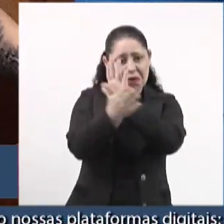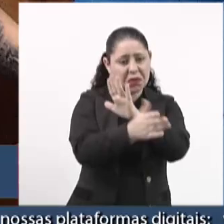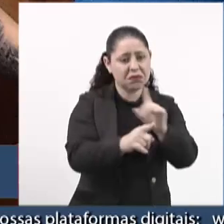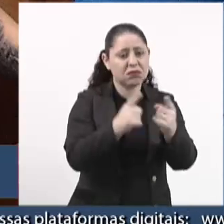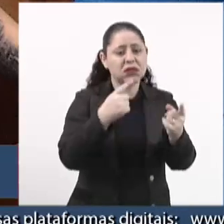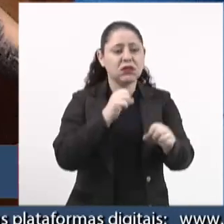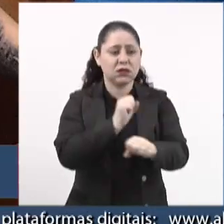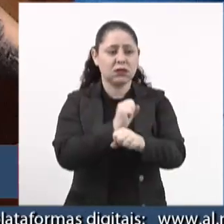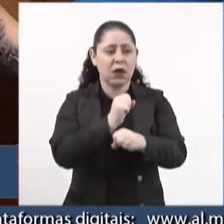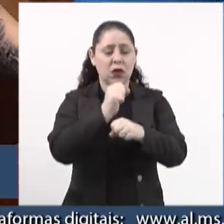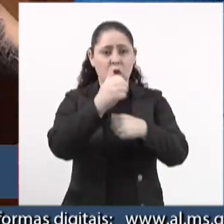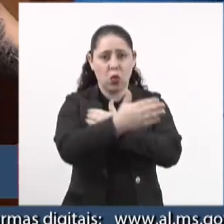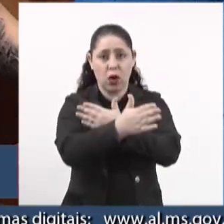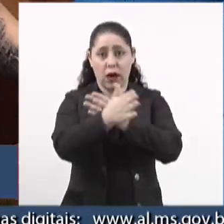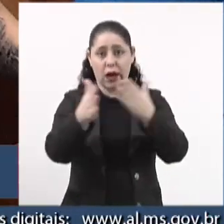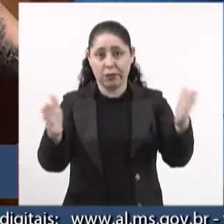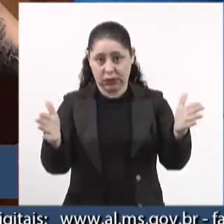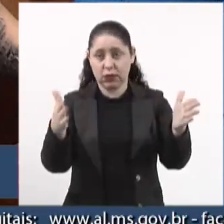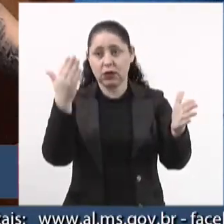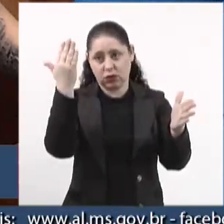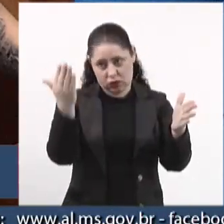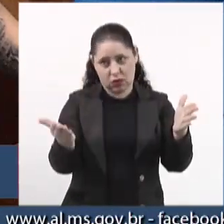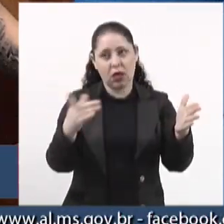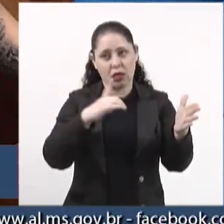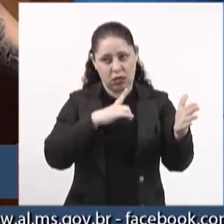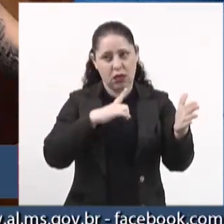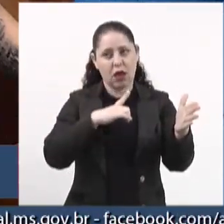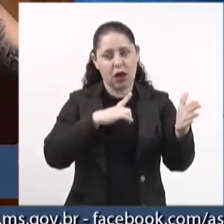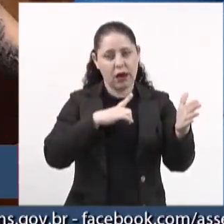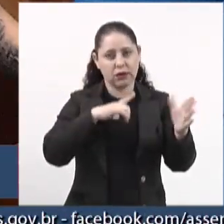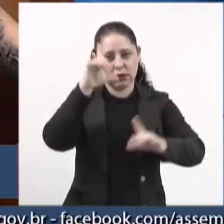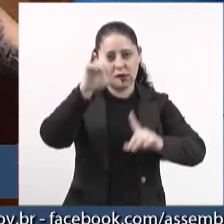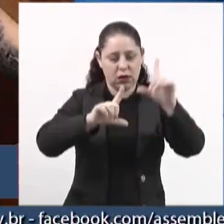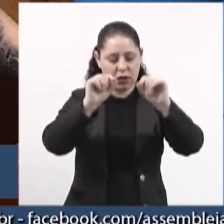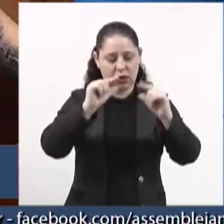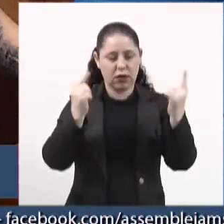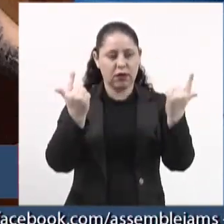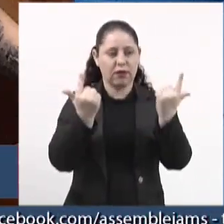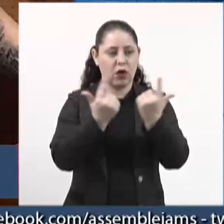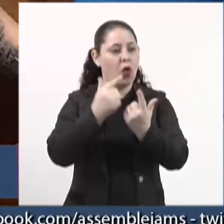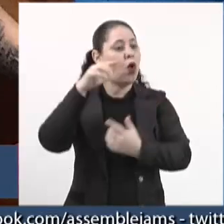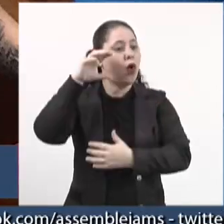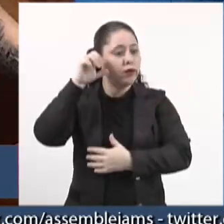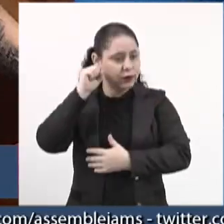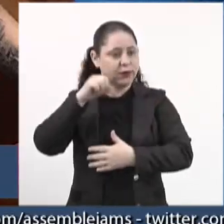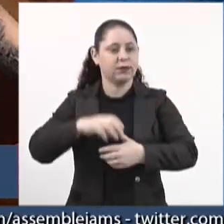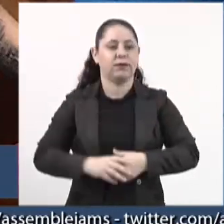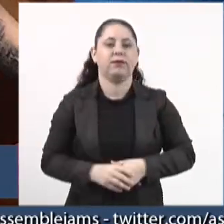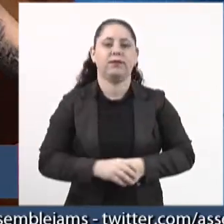que nos seus gabinetes estejam com a TV Assembleia ligada e nos ouvindo.